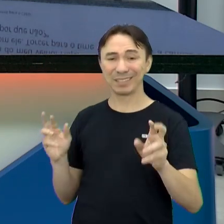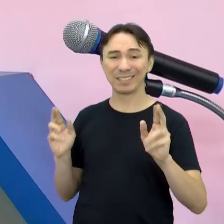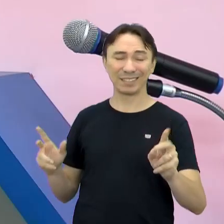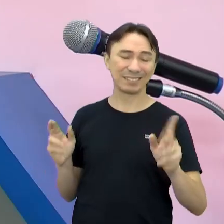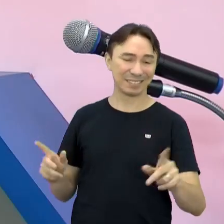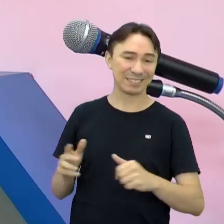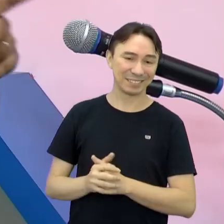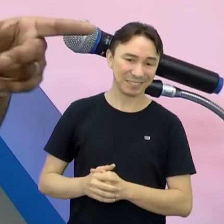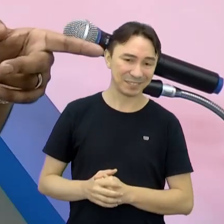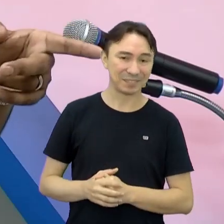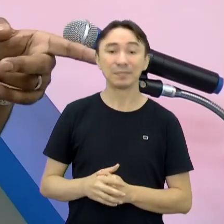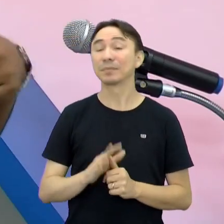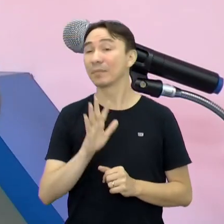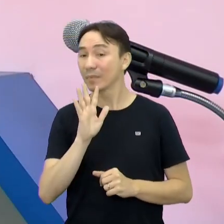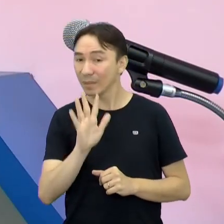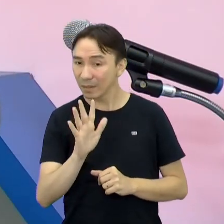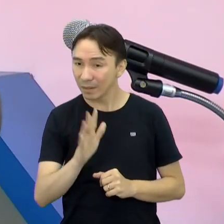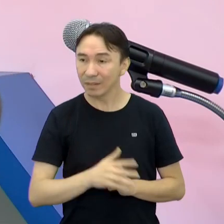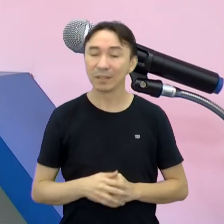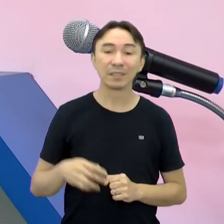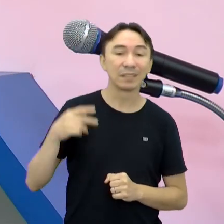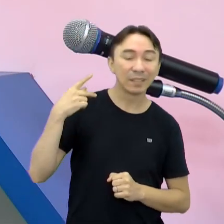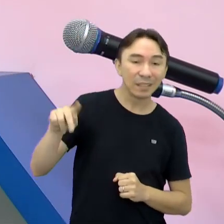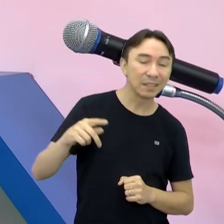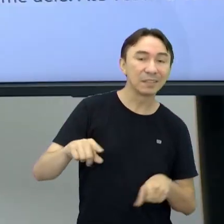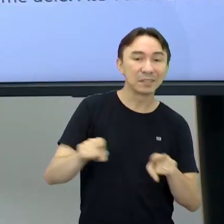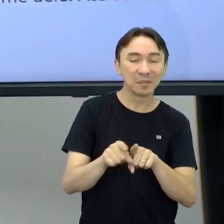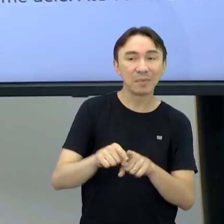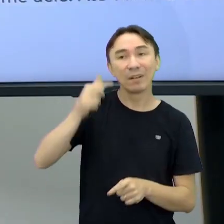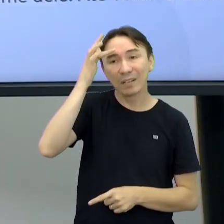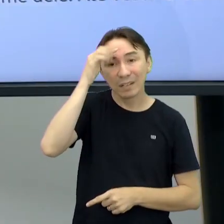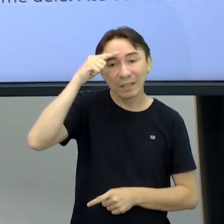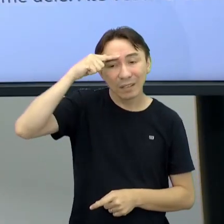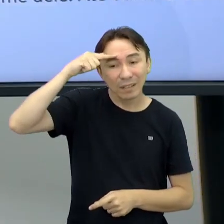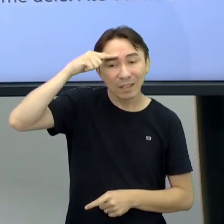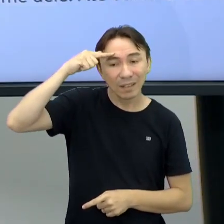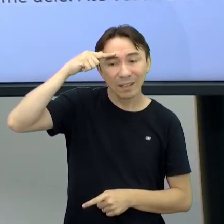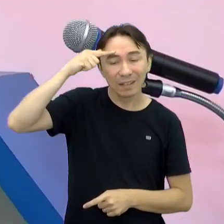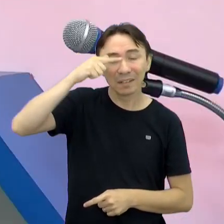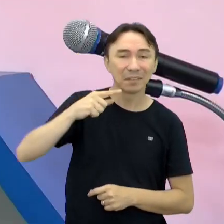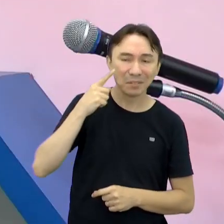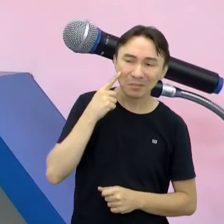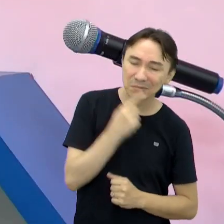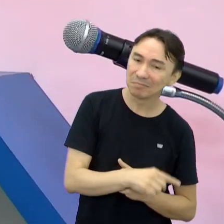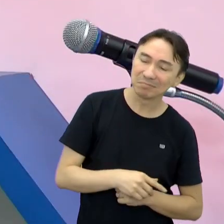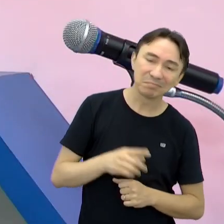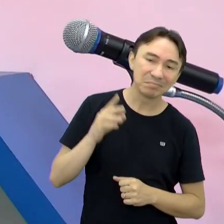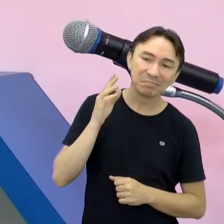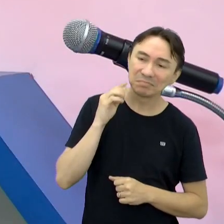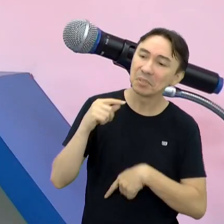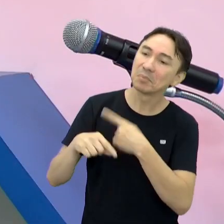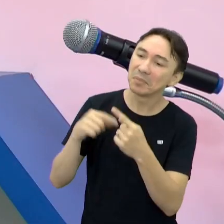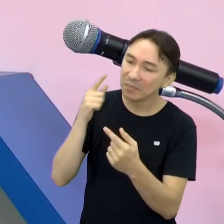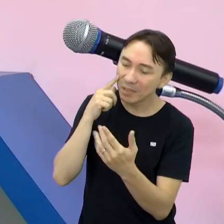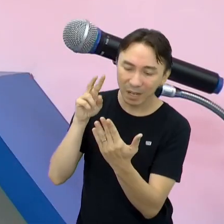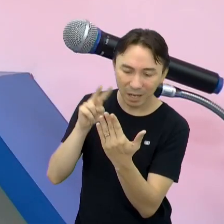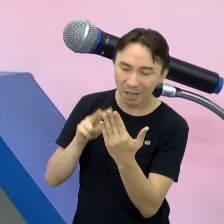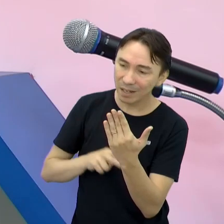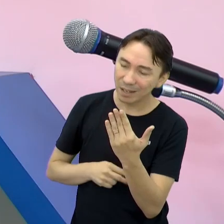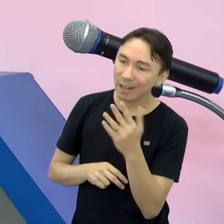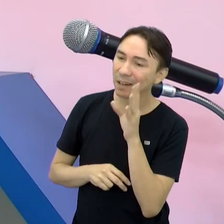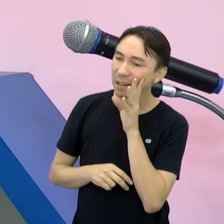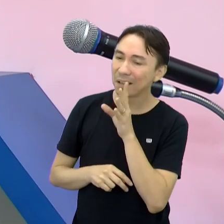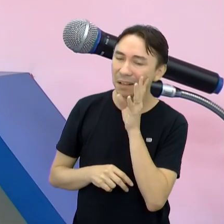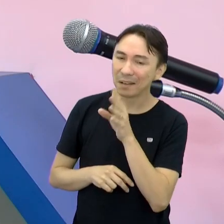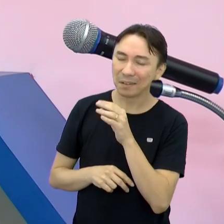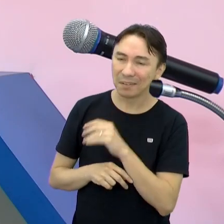gente sabia E eu só vi a dele Depois que escrevi a minha E ele te mostrou Depois também Foi Eu achei muito legal A dele Uma